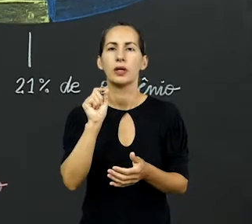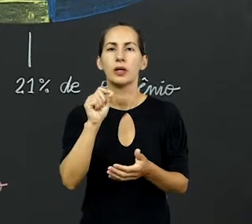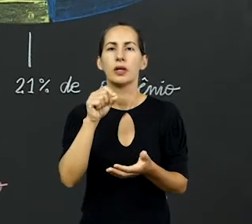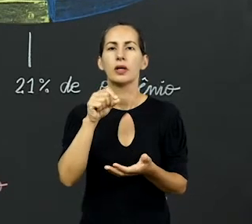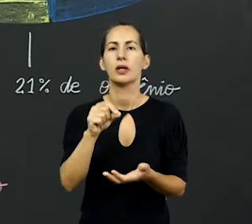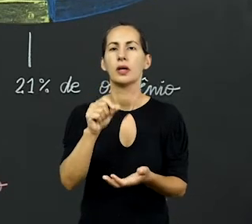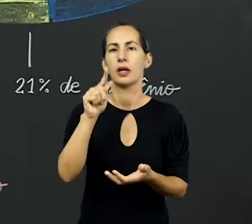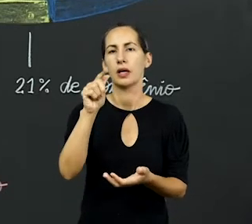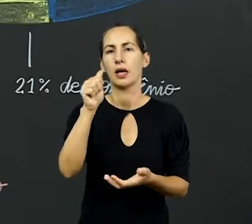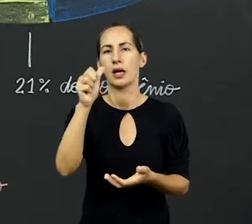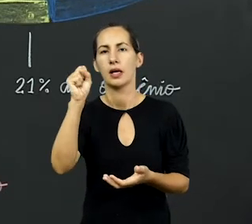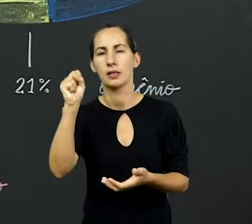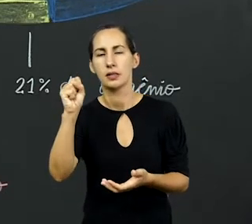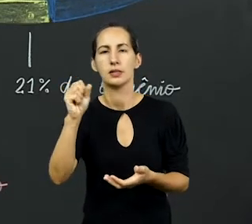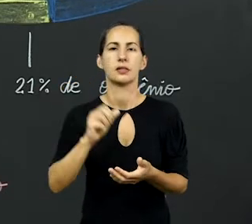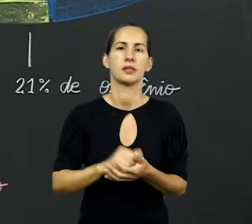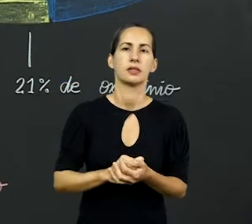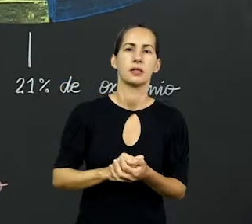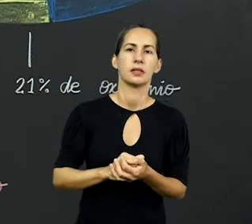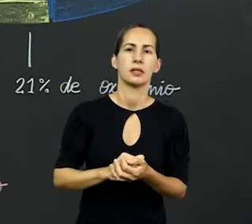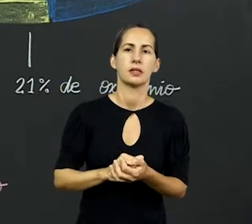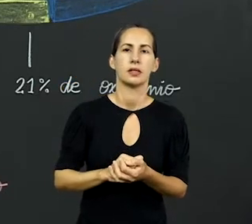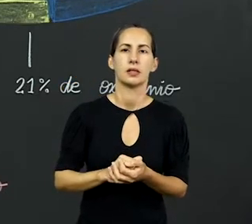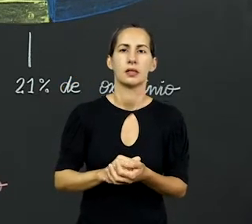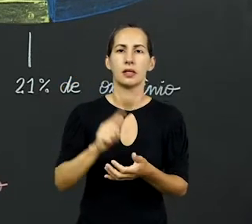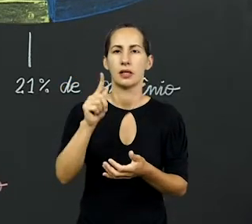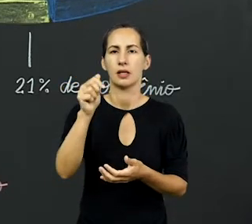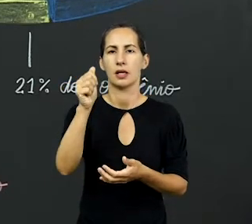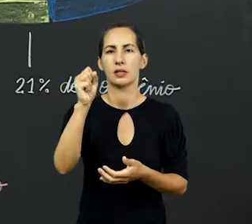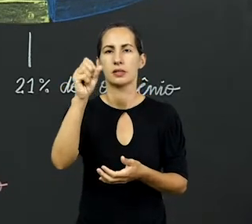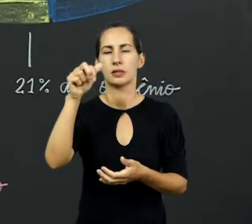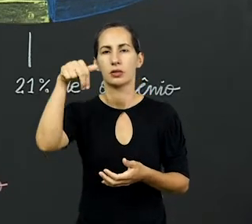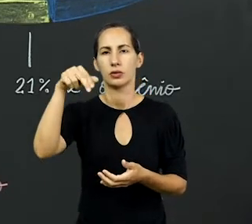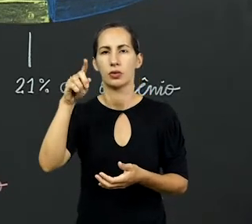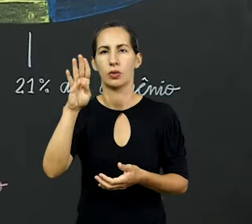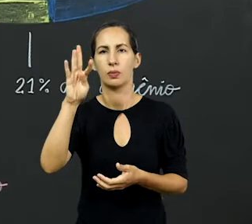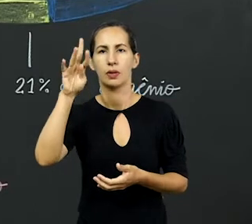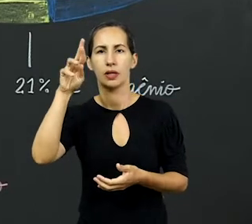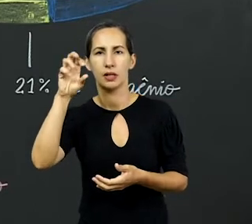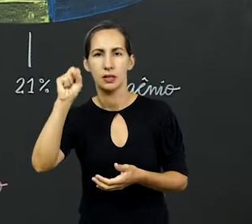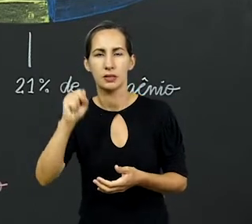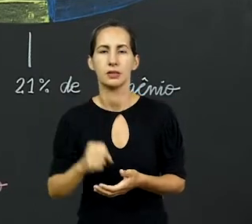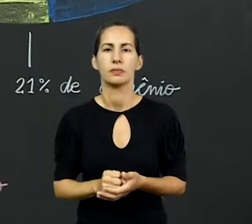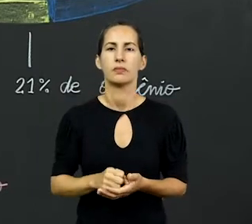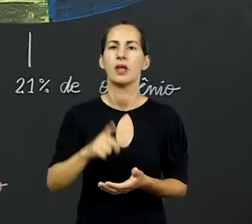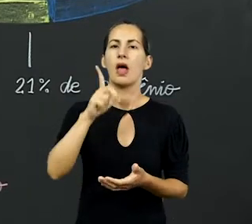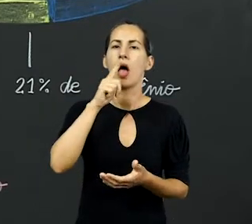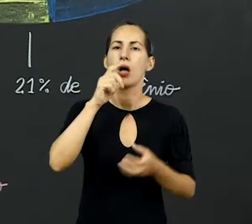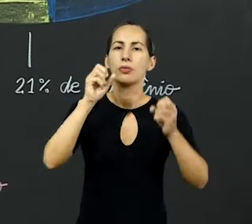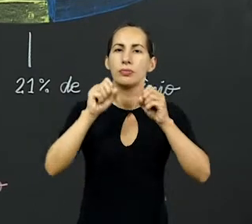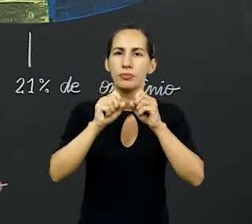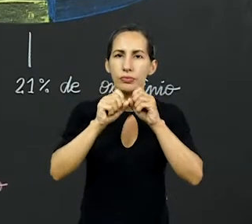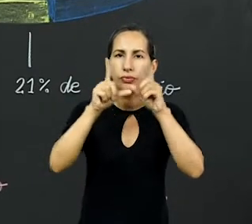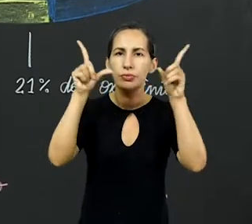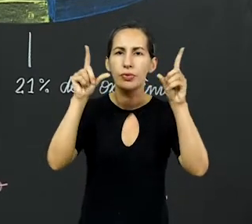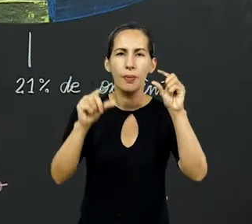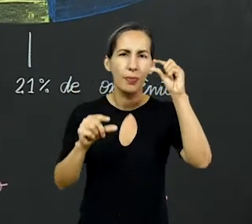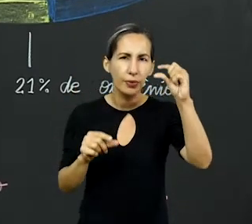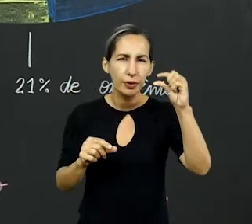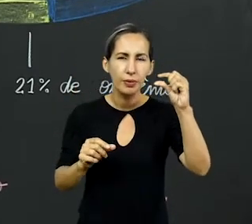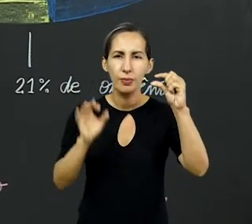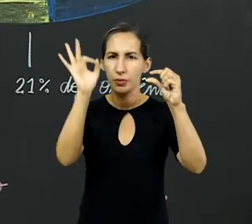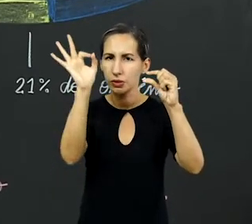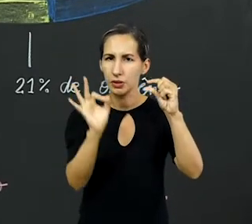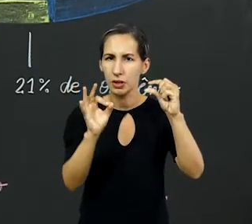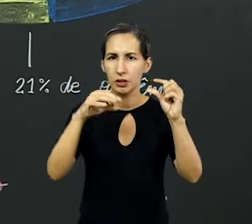para gás carbônico, sobra aí para os gases nobres, vapor d'água, uma porcentagem muito menor,